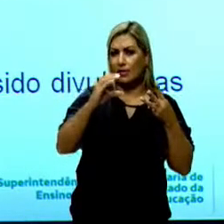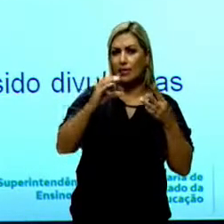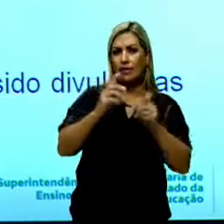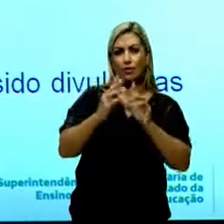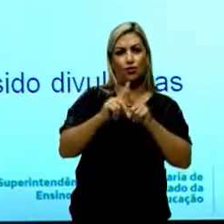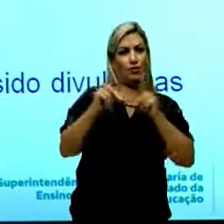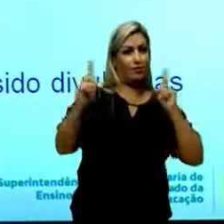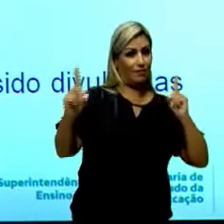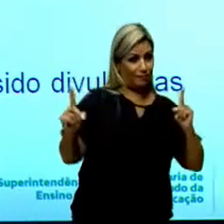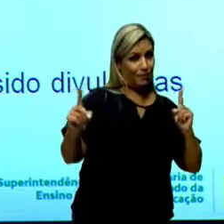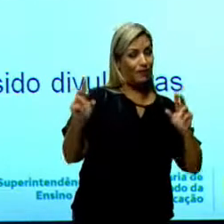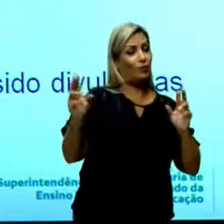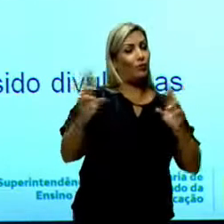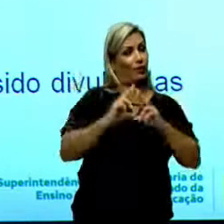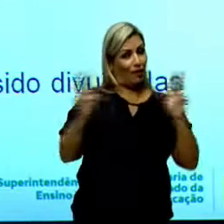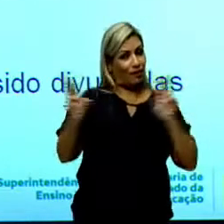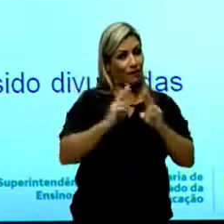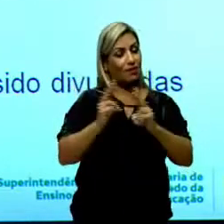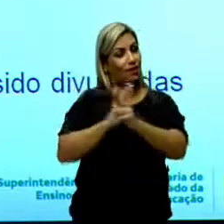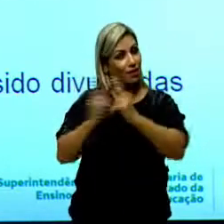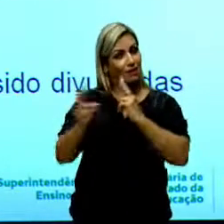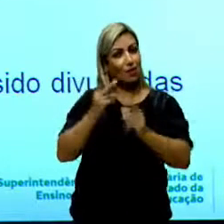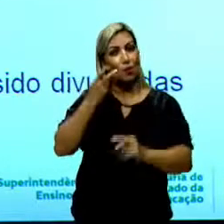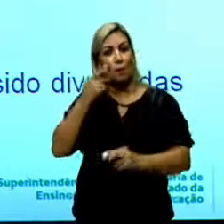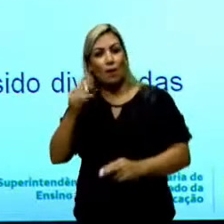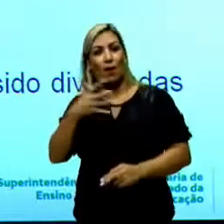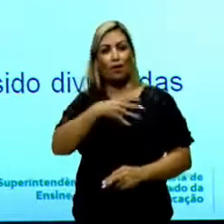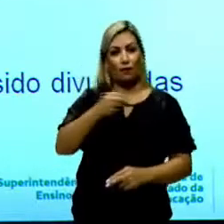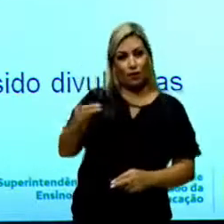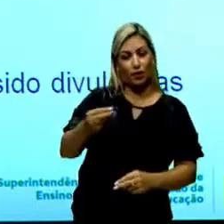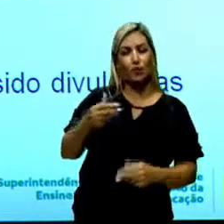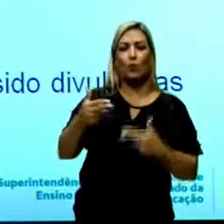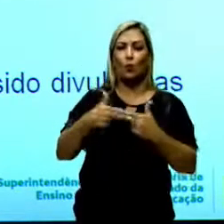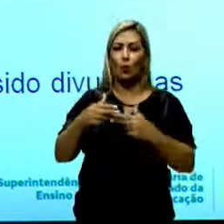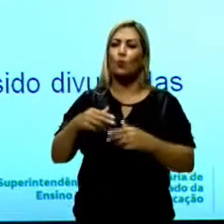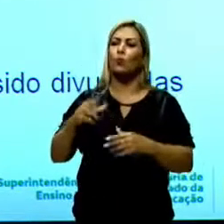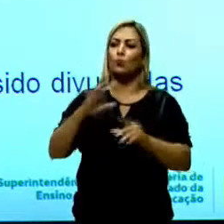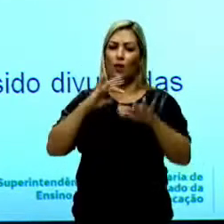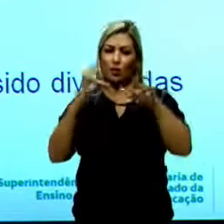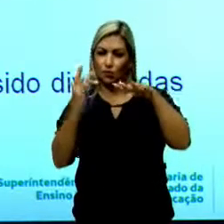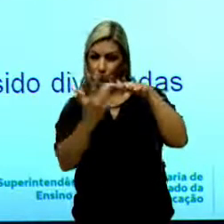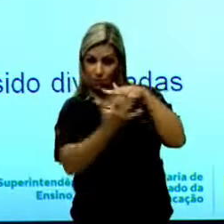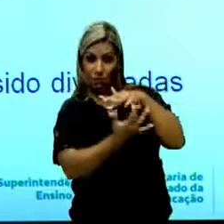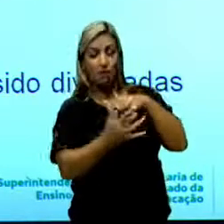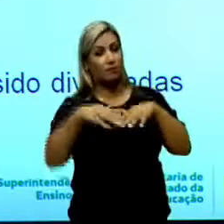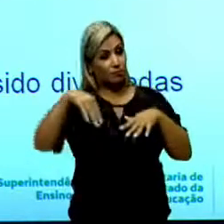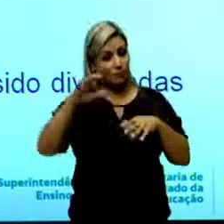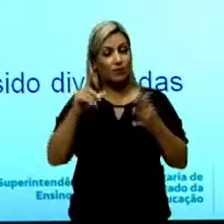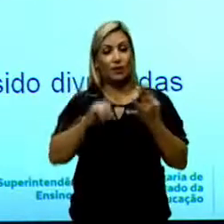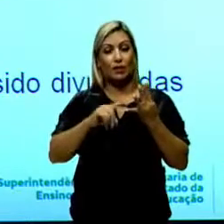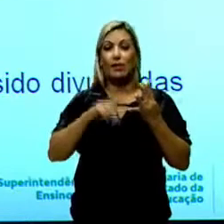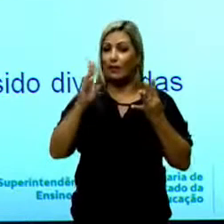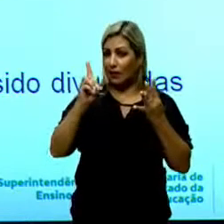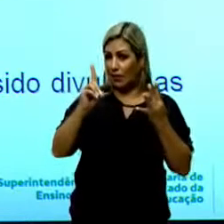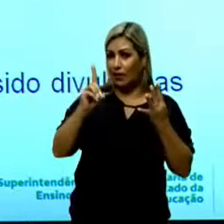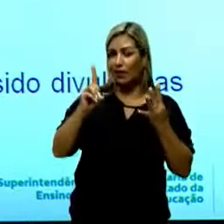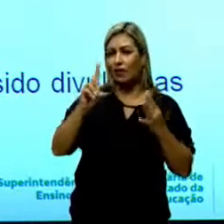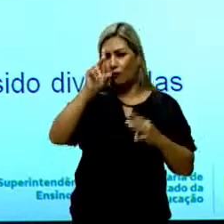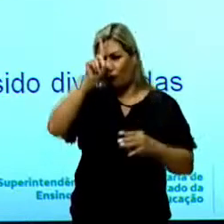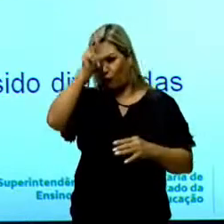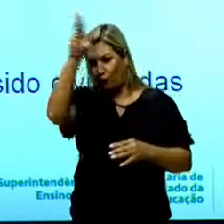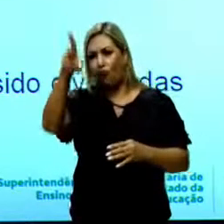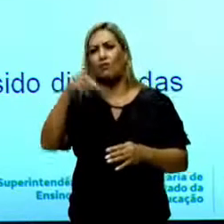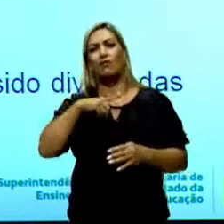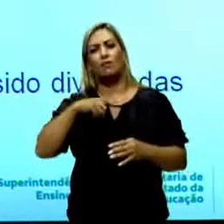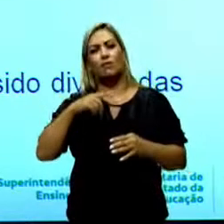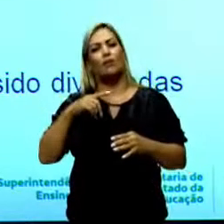Distanciamento na relação entre pais e filhos é provocado pelo uso das redes sociais. Letra D. Fortalecimento